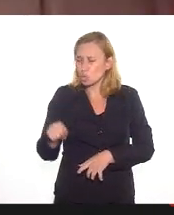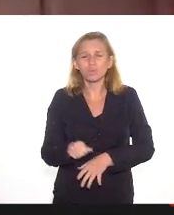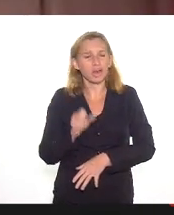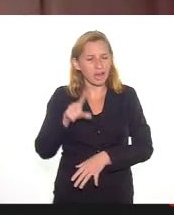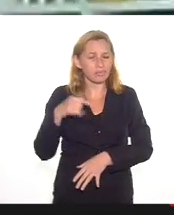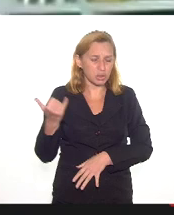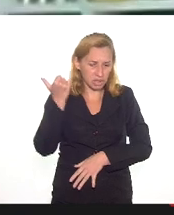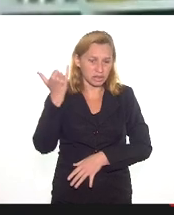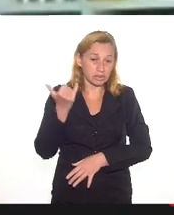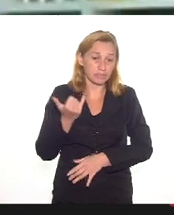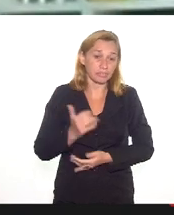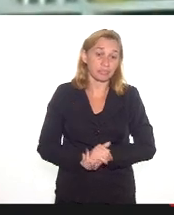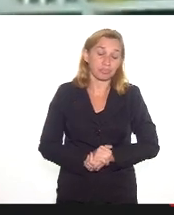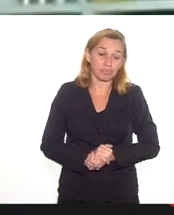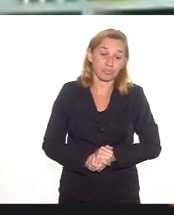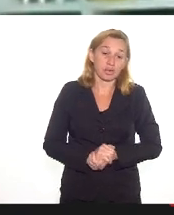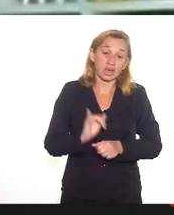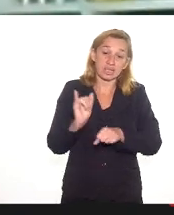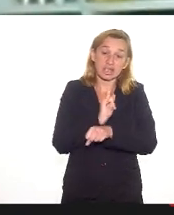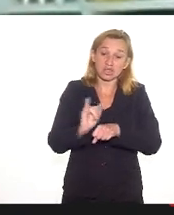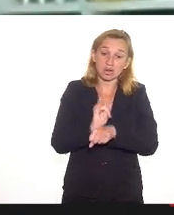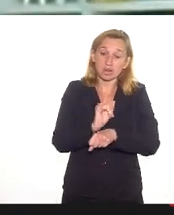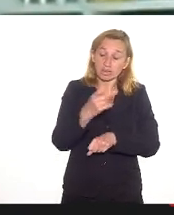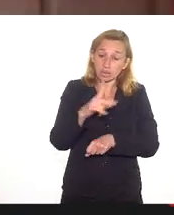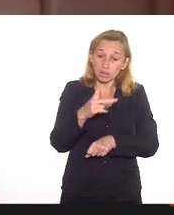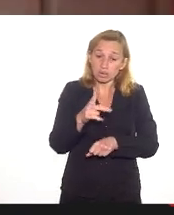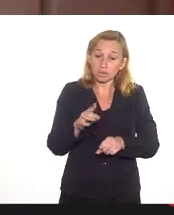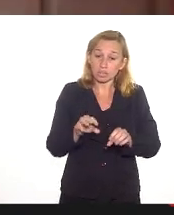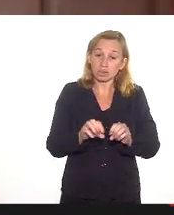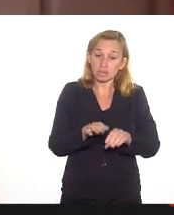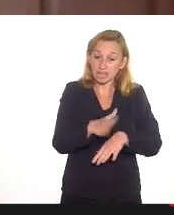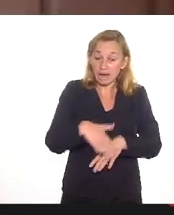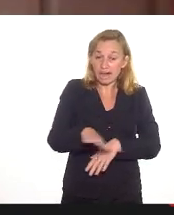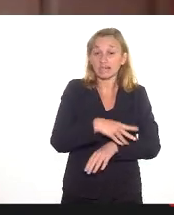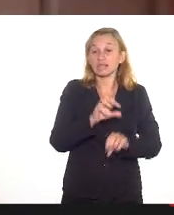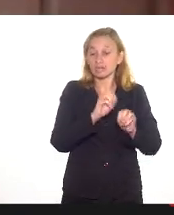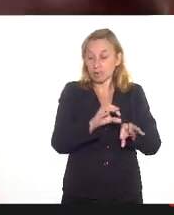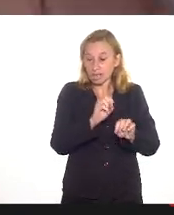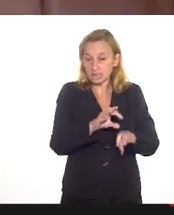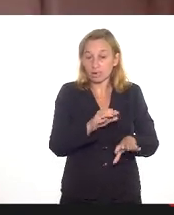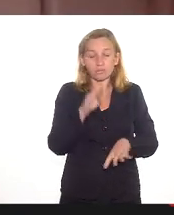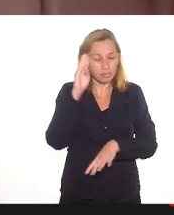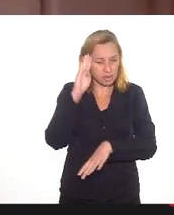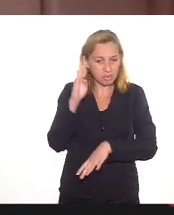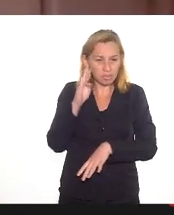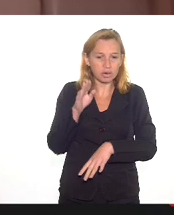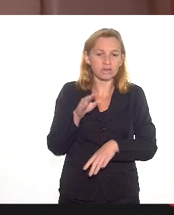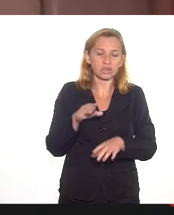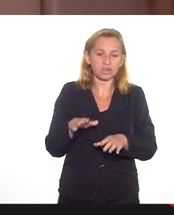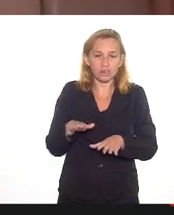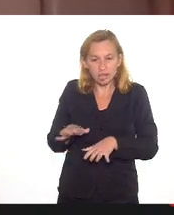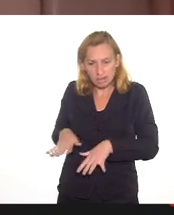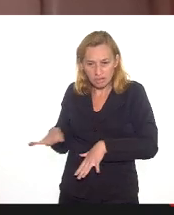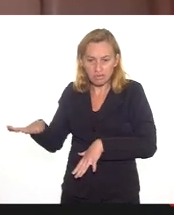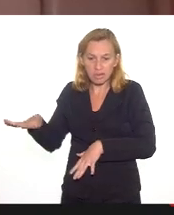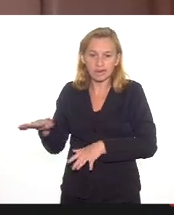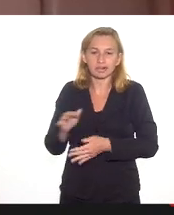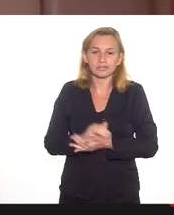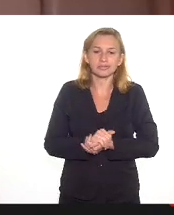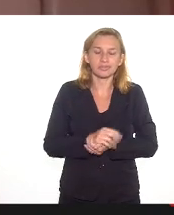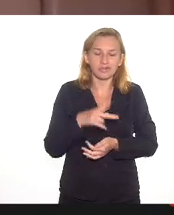importante, mas acho que essa articulação com os setores da educação, principalmente nos territórios, falando